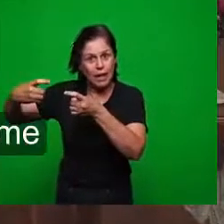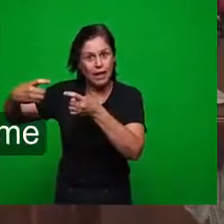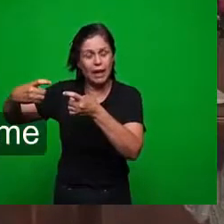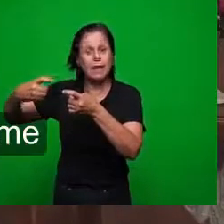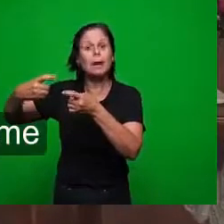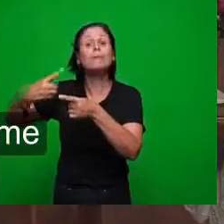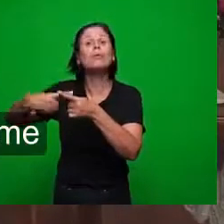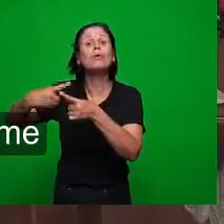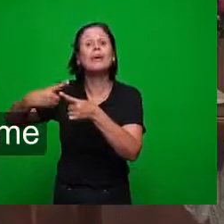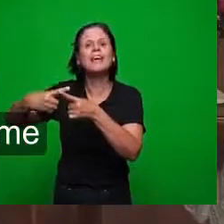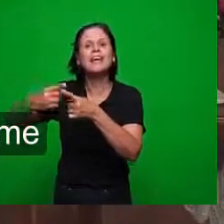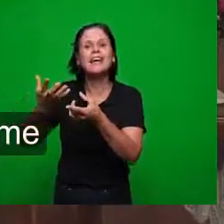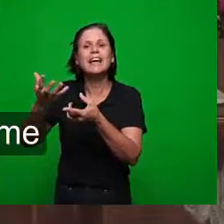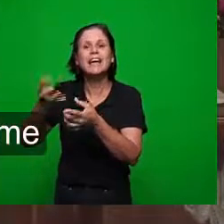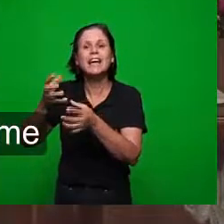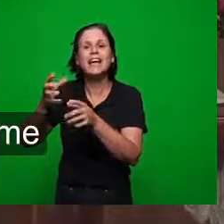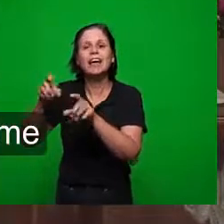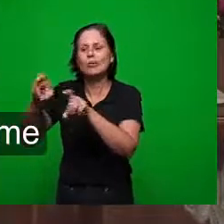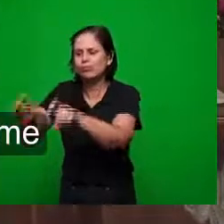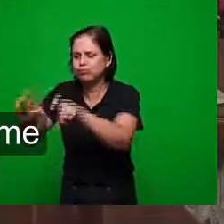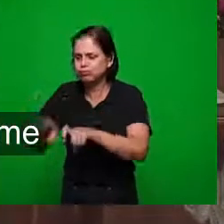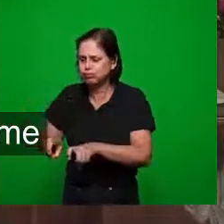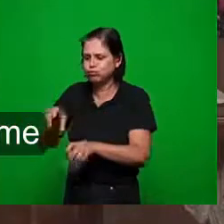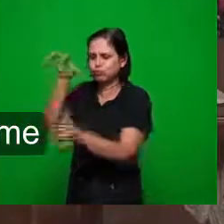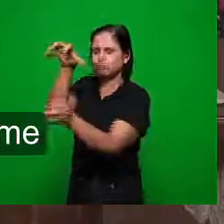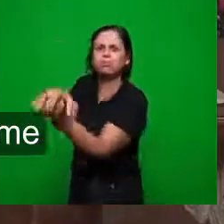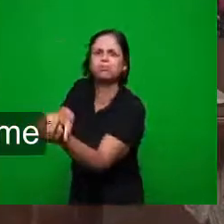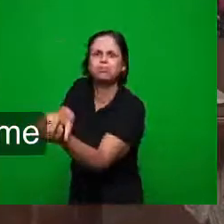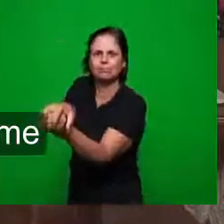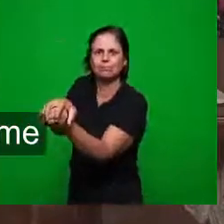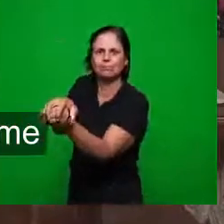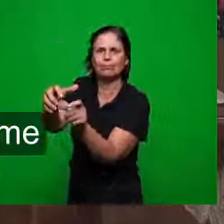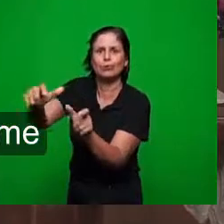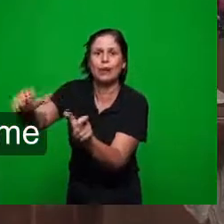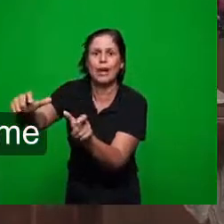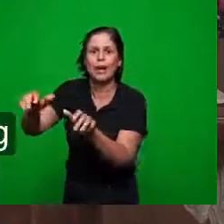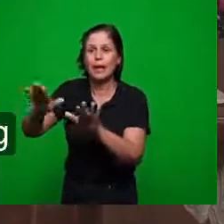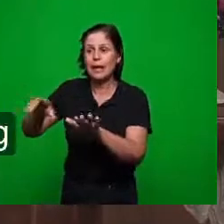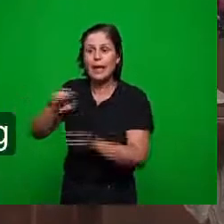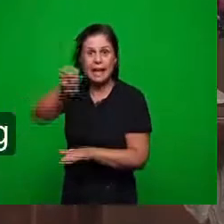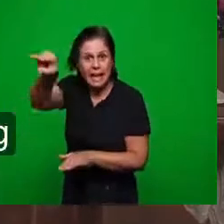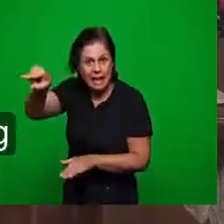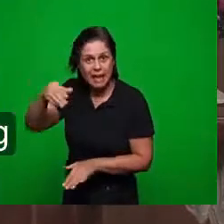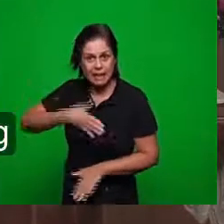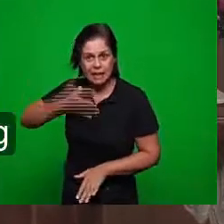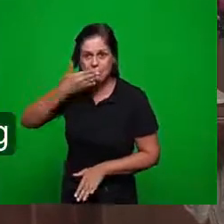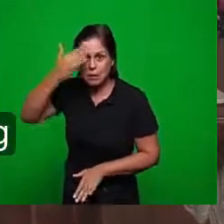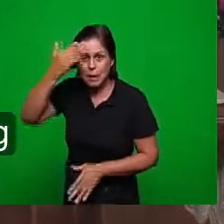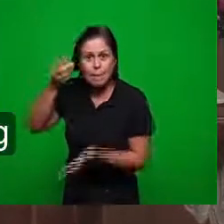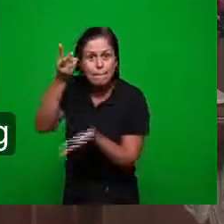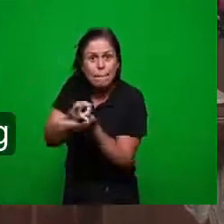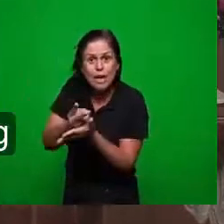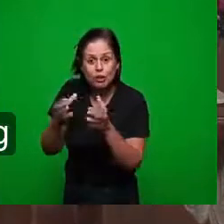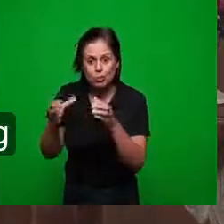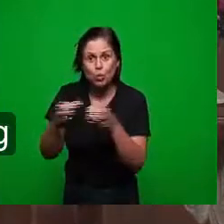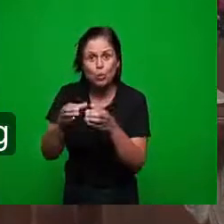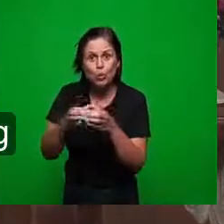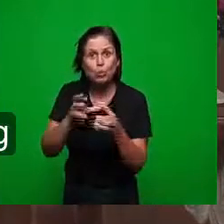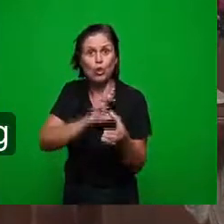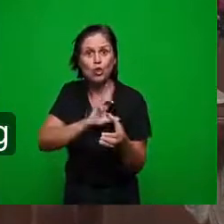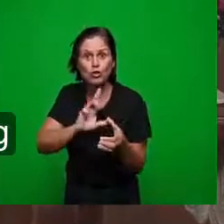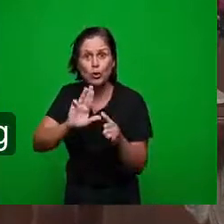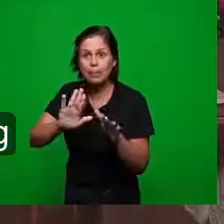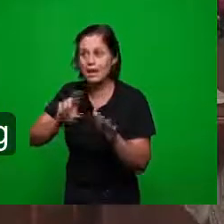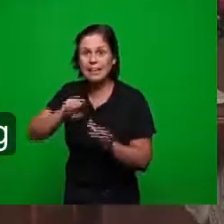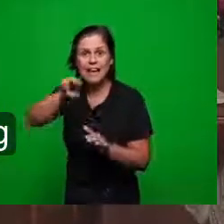são do mesmo mesmo grupo religioso são da mesma origem um povo que está